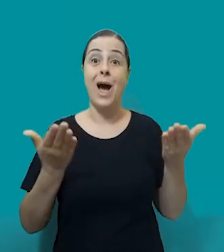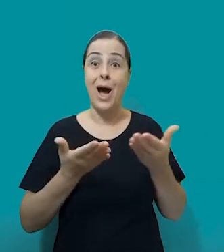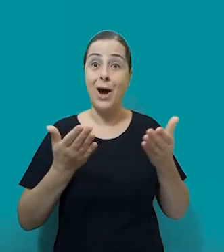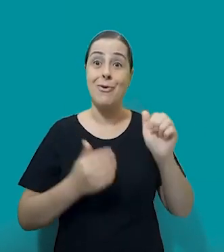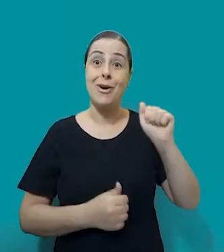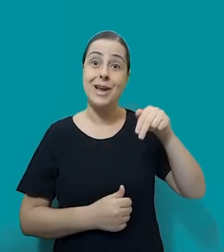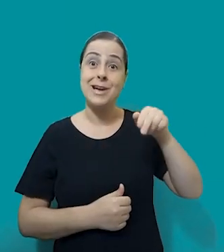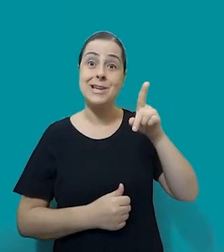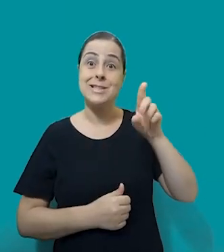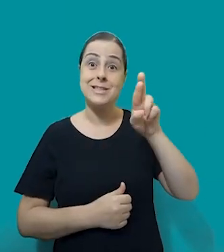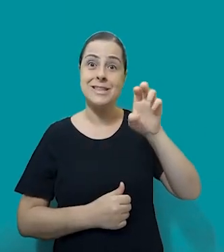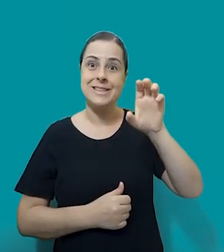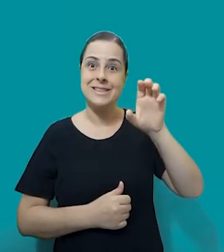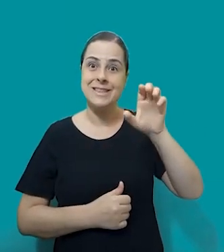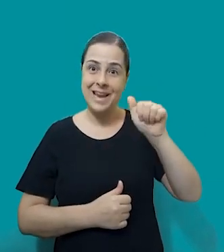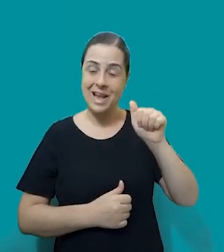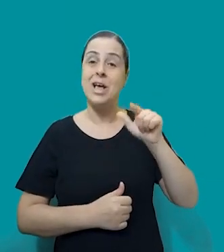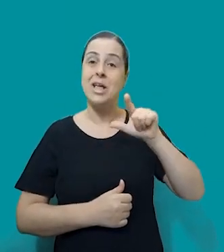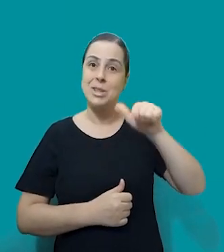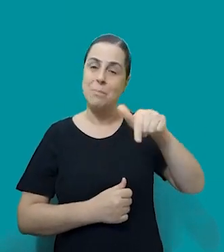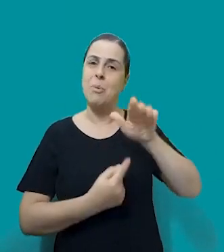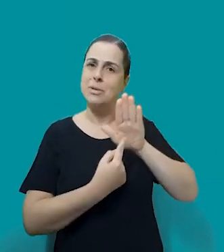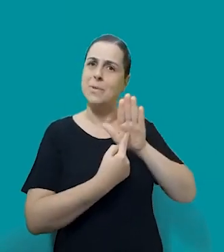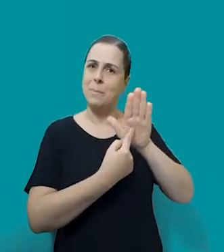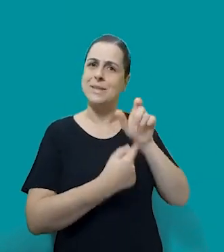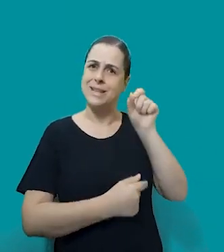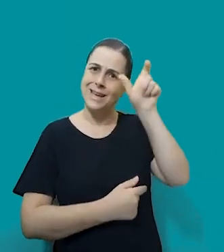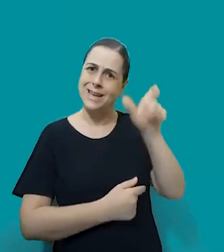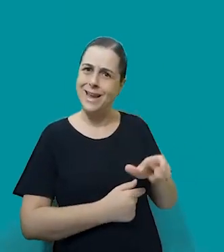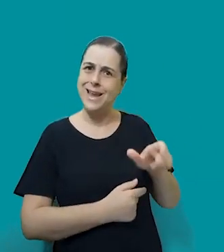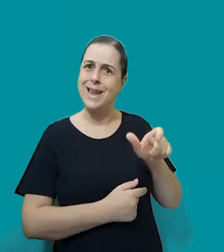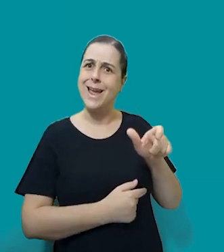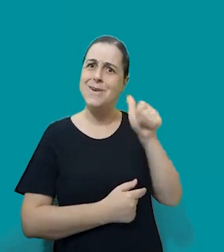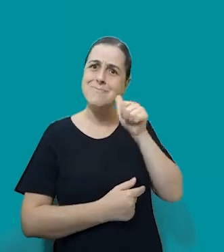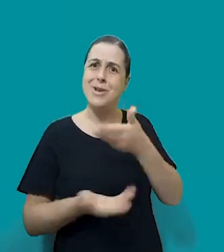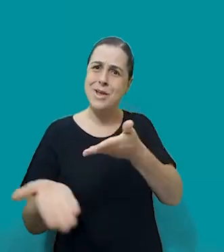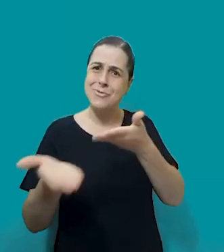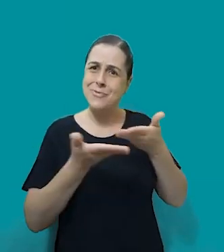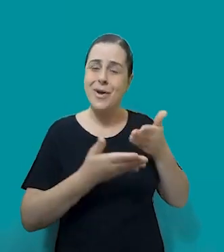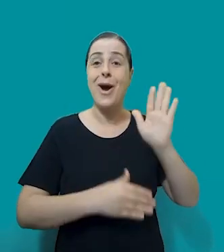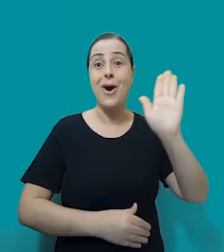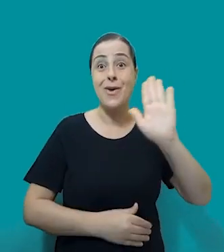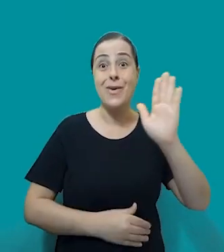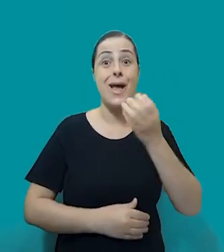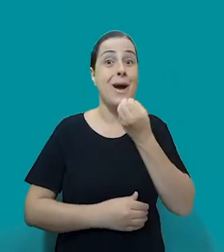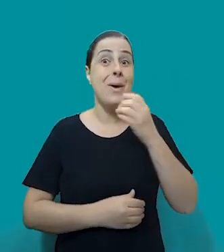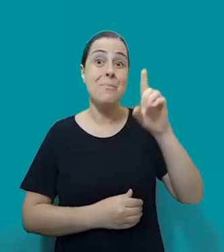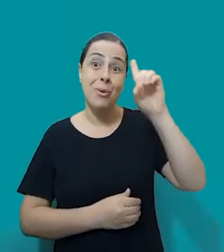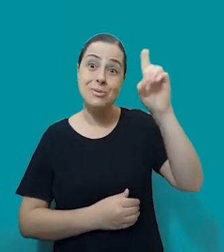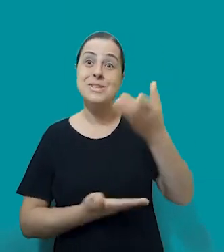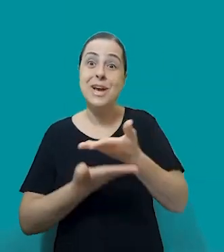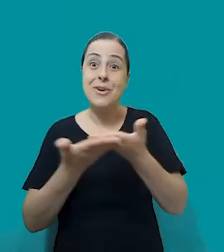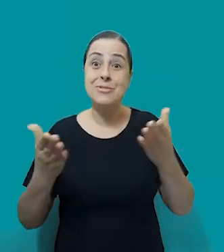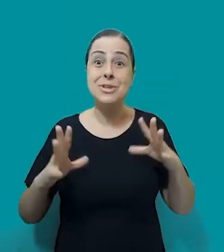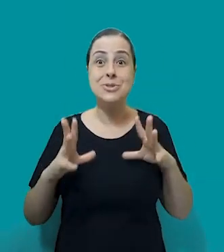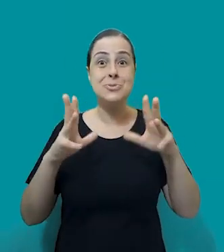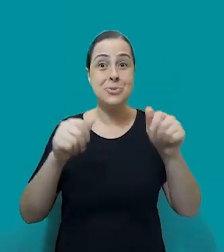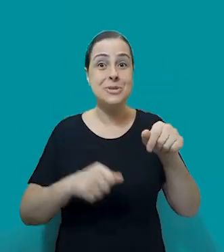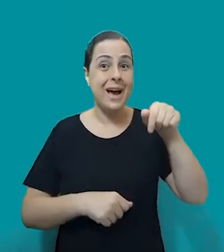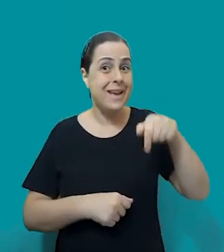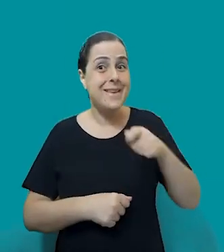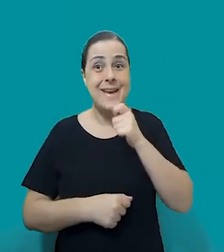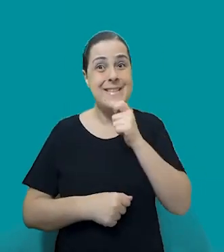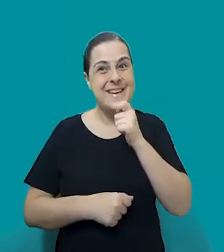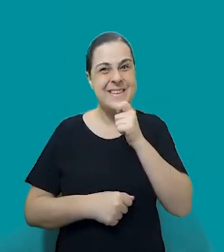a nossa queridíssima convidada aqui. Olá pessoal, bom dia para todo mundo, ainda é bom dia aqui,